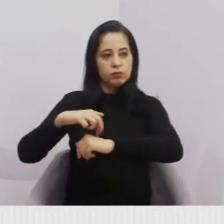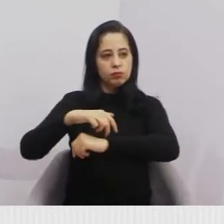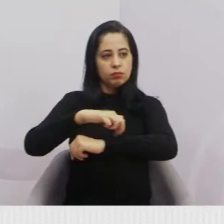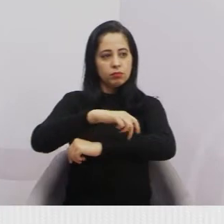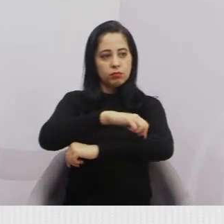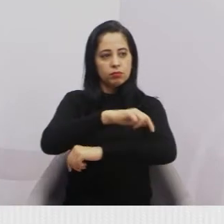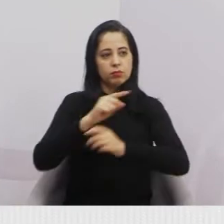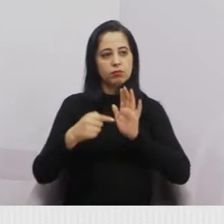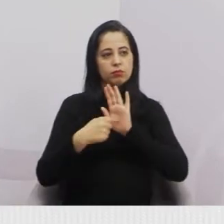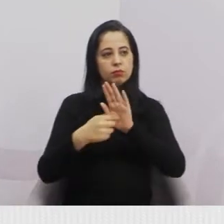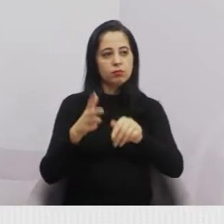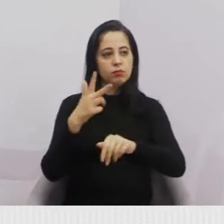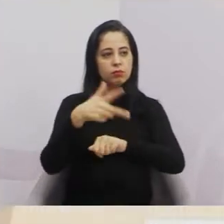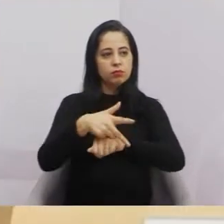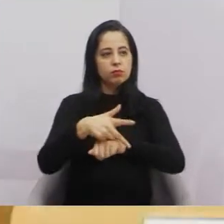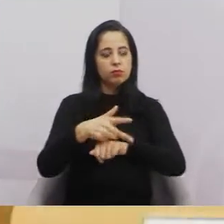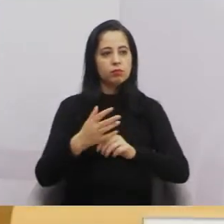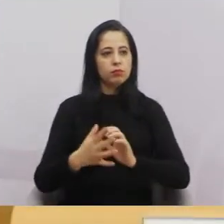passasse o vídeo agora ali.